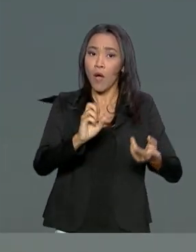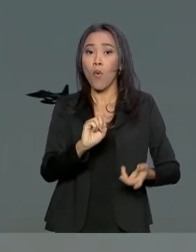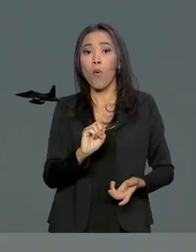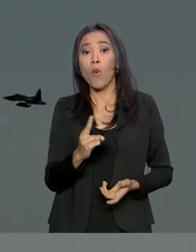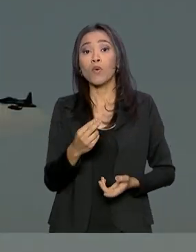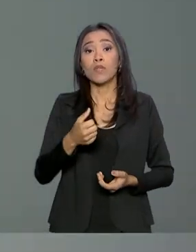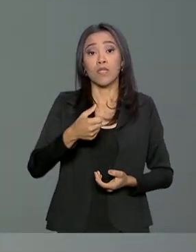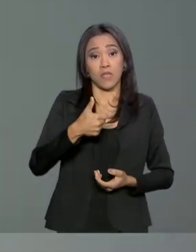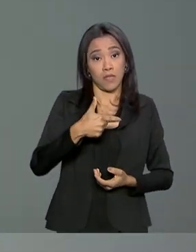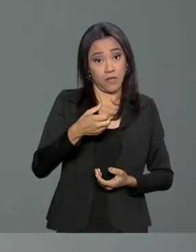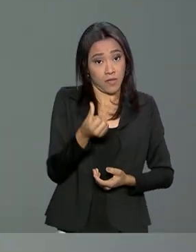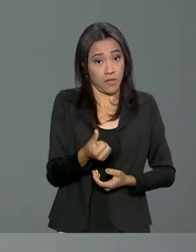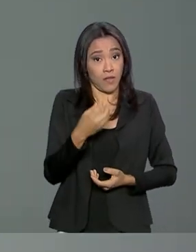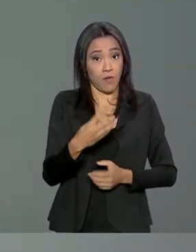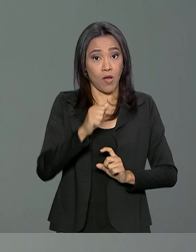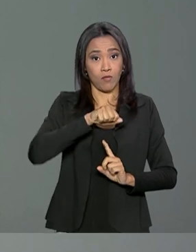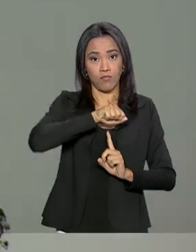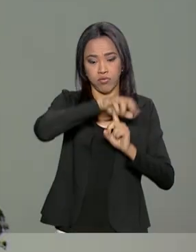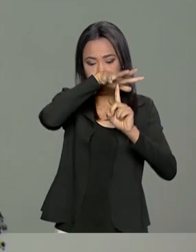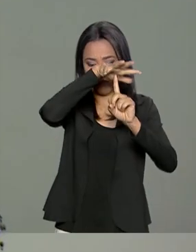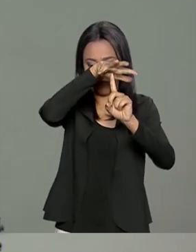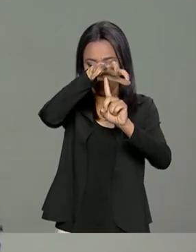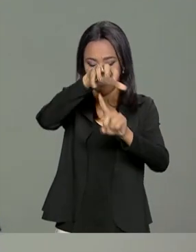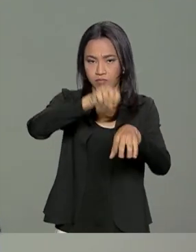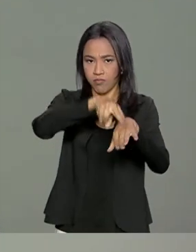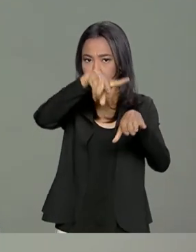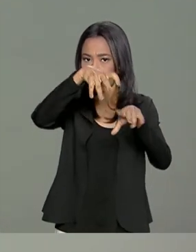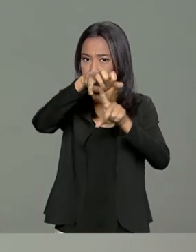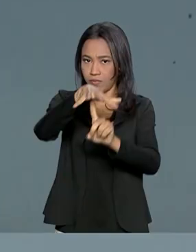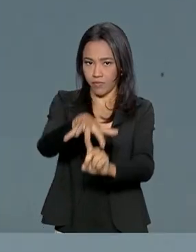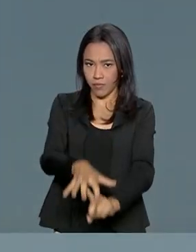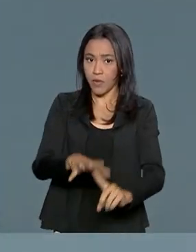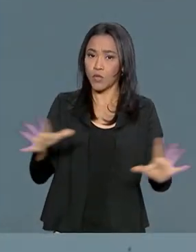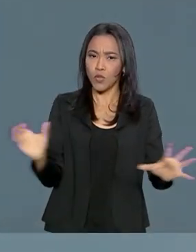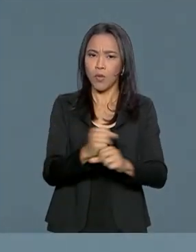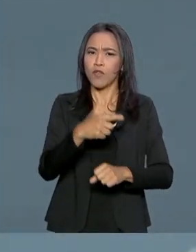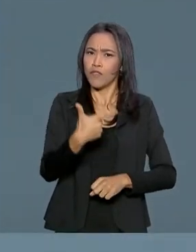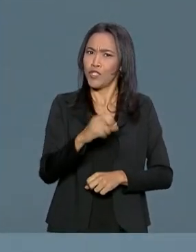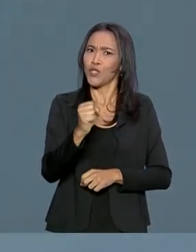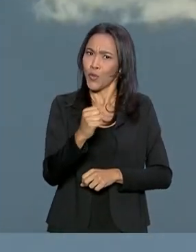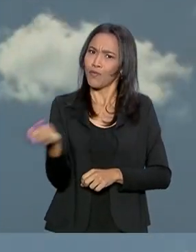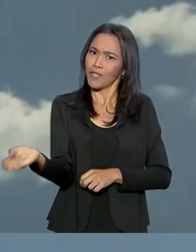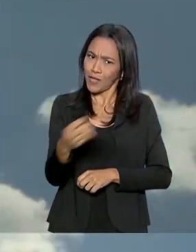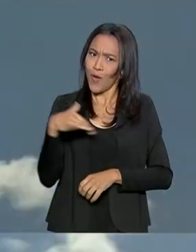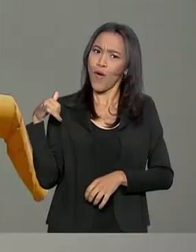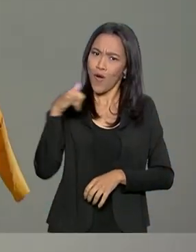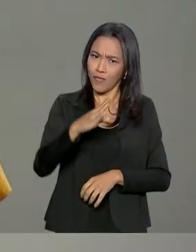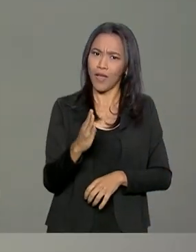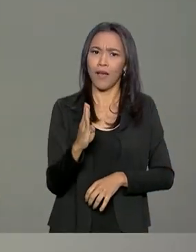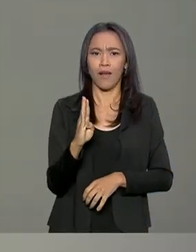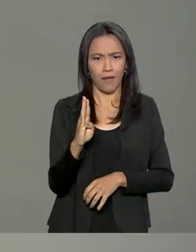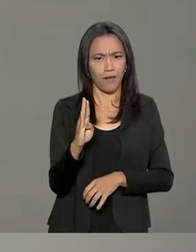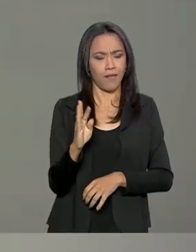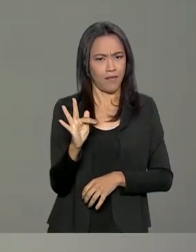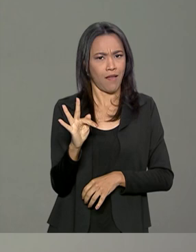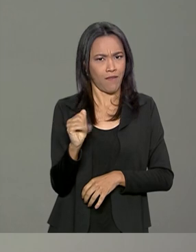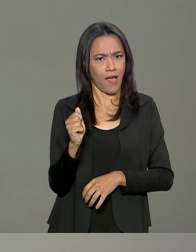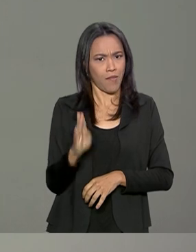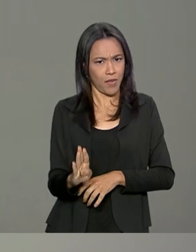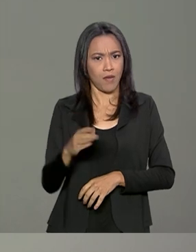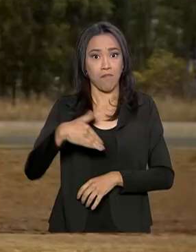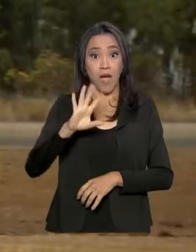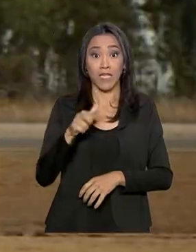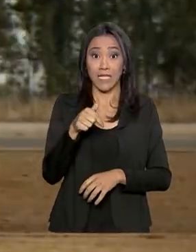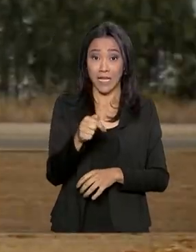64 paraquedistas. Ao todo, 28 aeronaves vão compor a frota da FAB, um investimento de mais